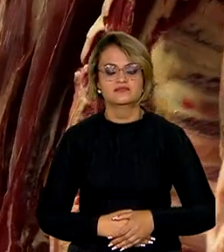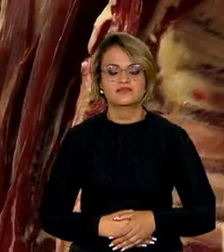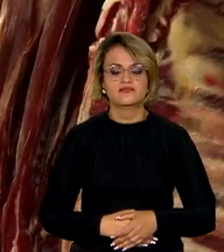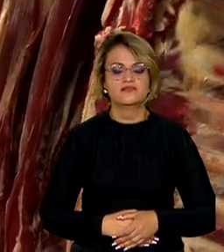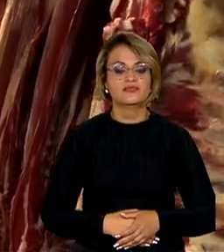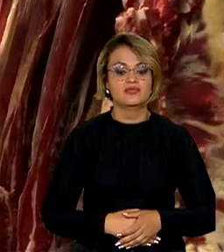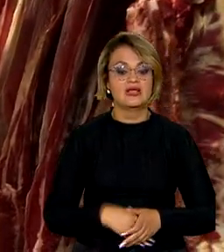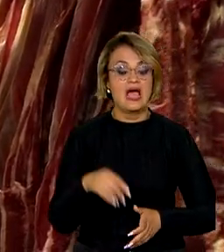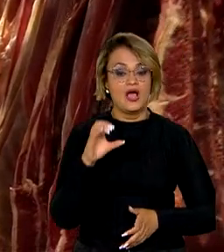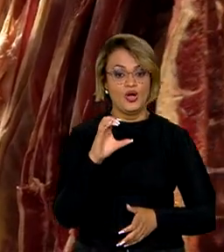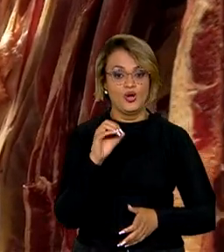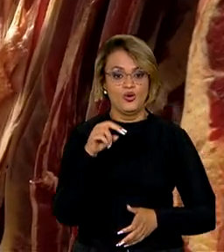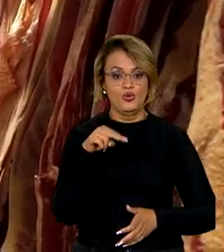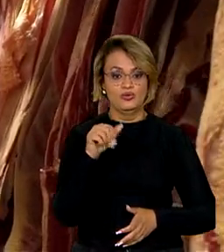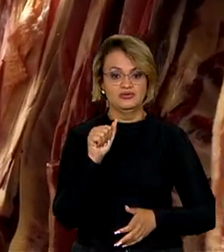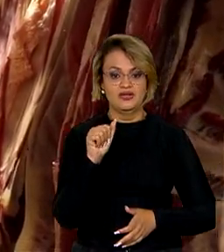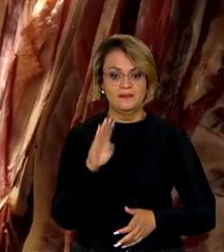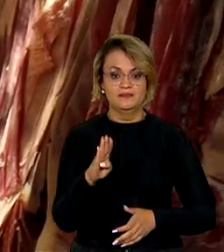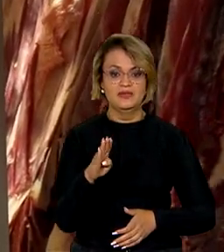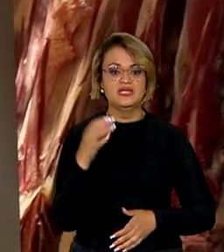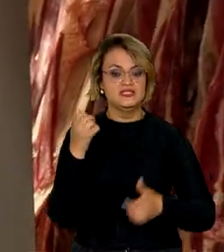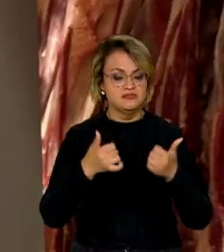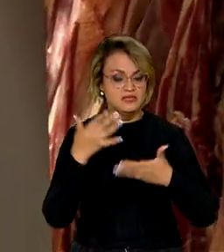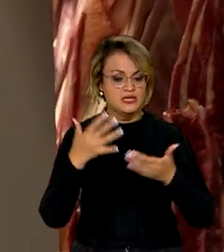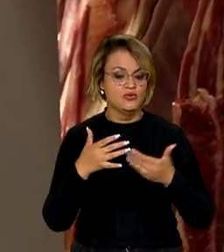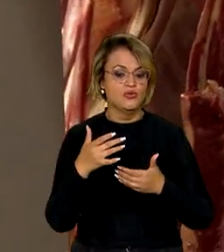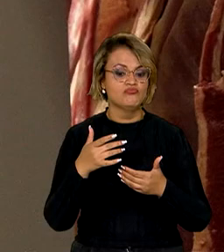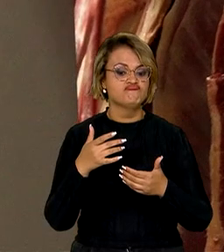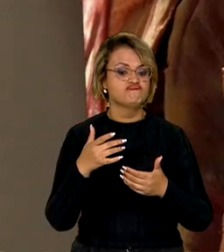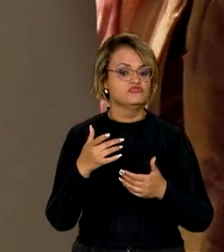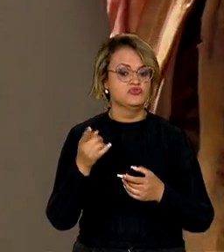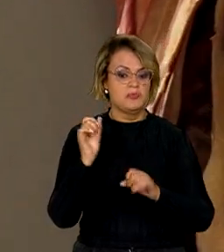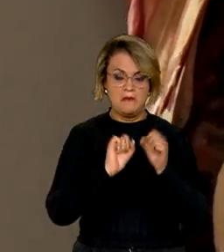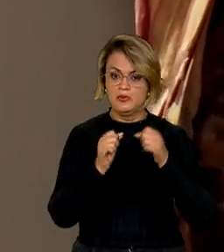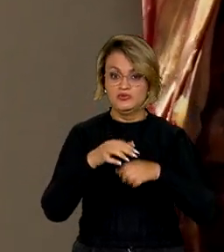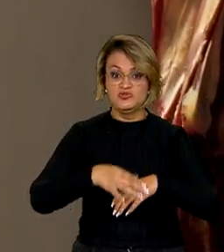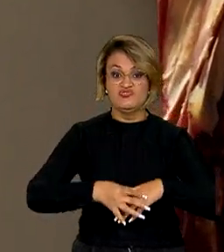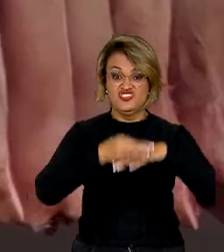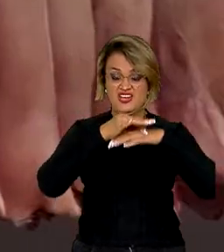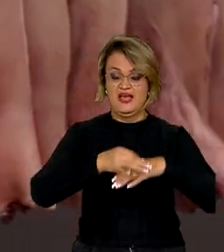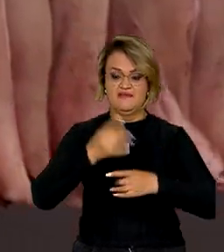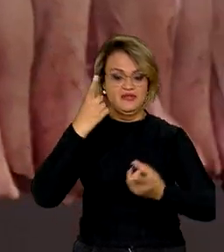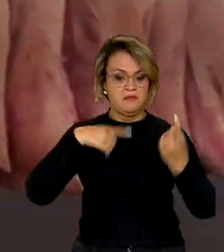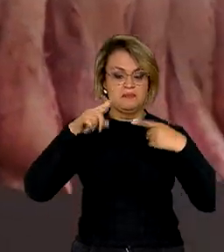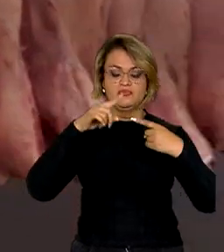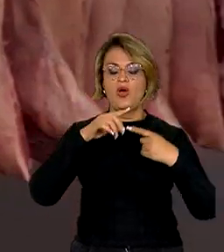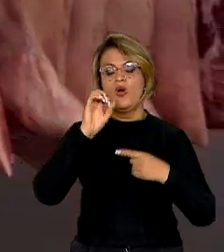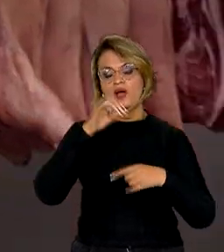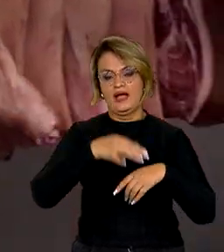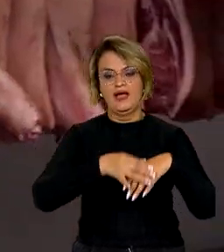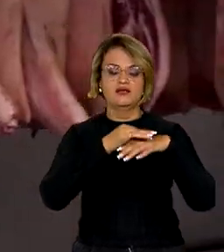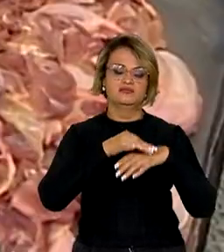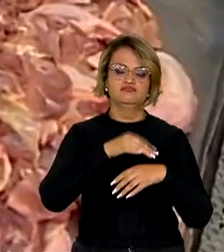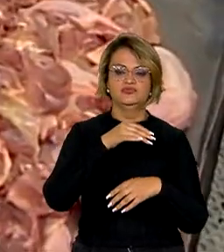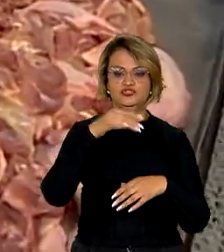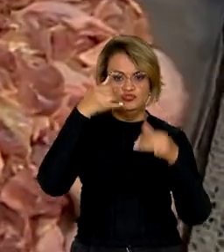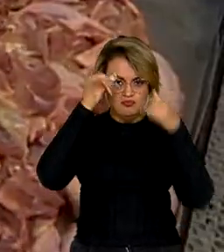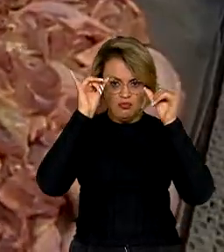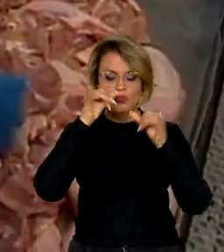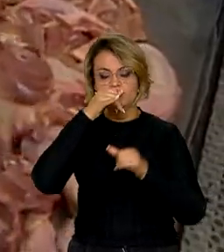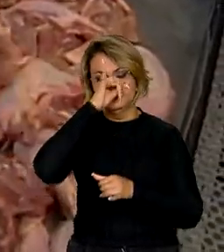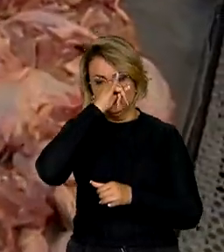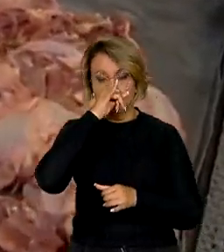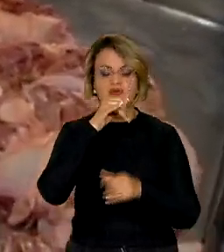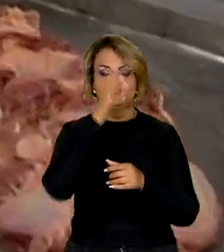Segundo a Conab, a expectativa é de uma produção recorde de carne bovina, suína e de aves. São